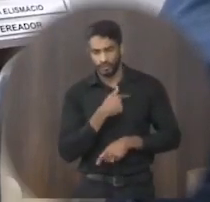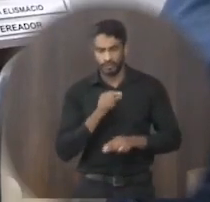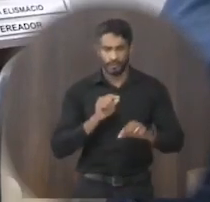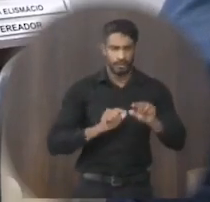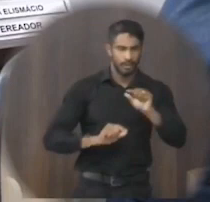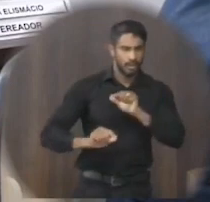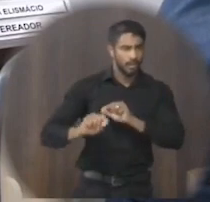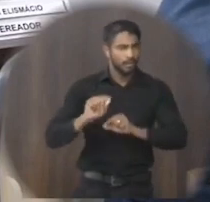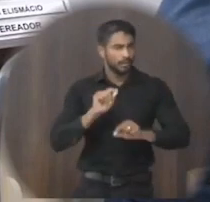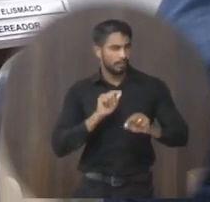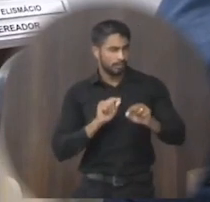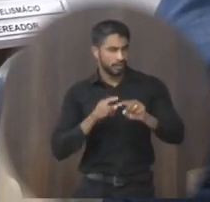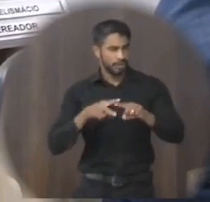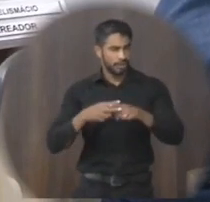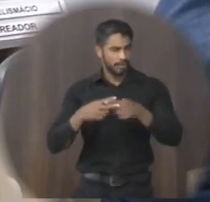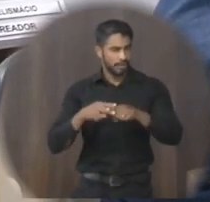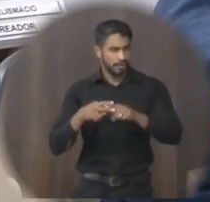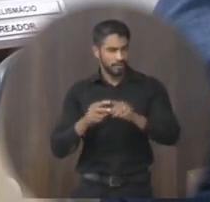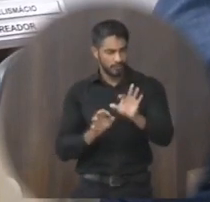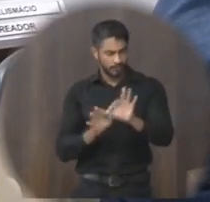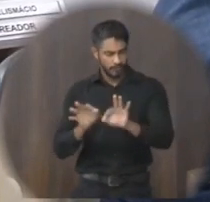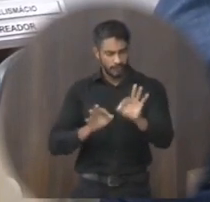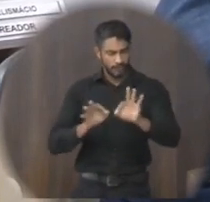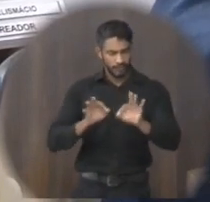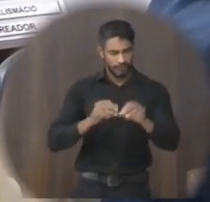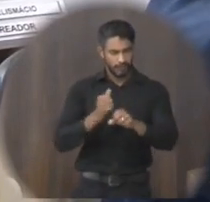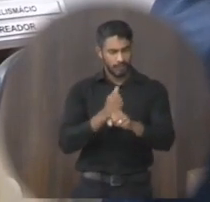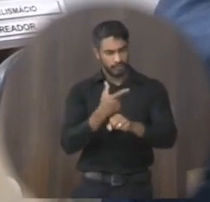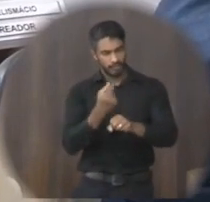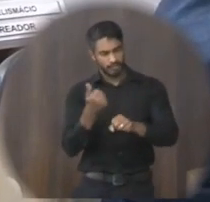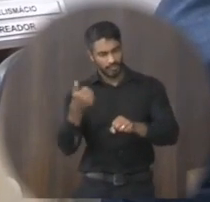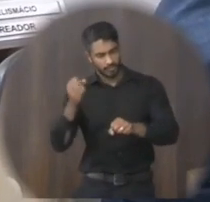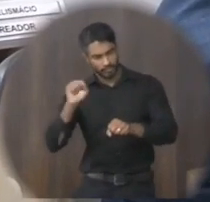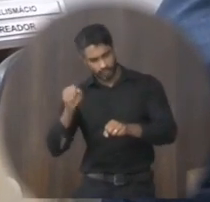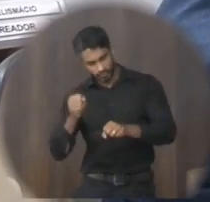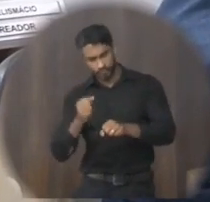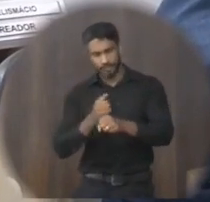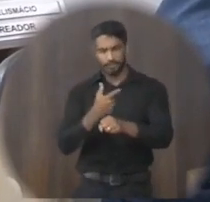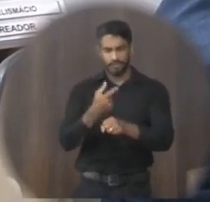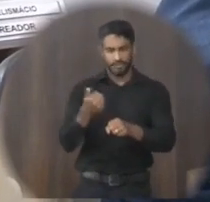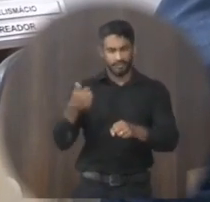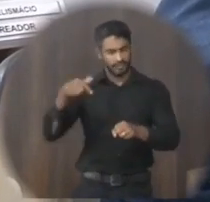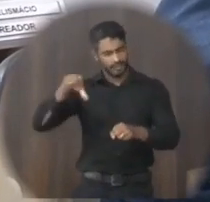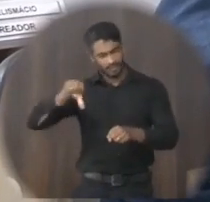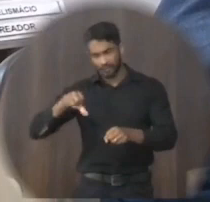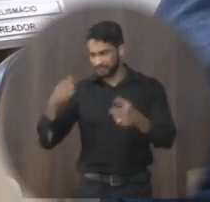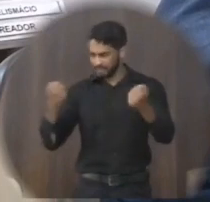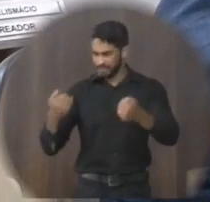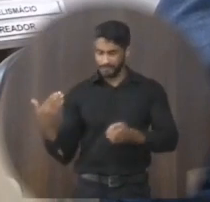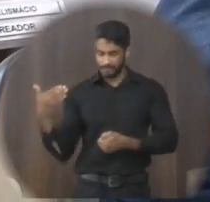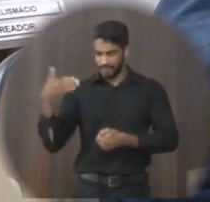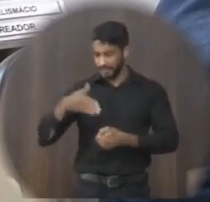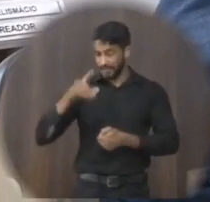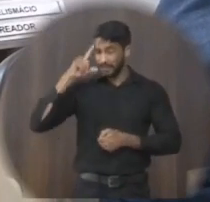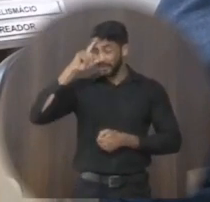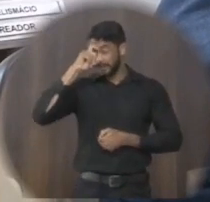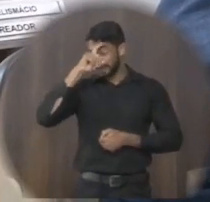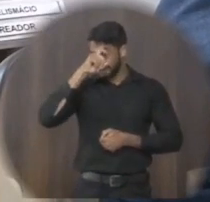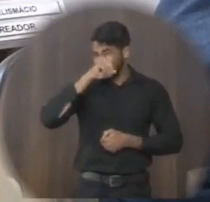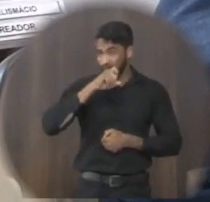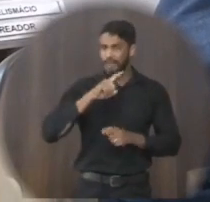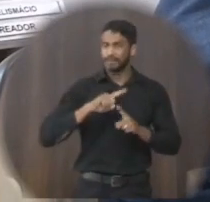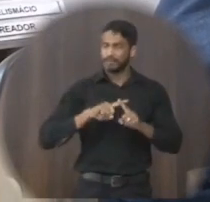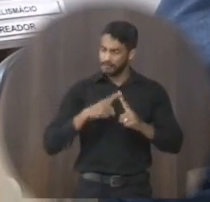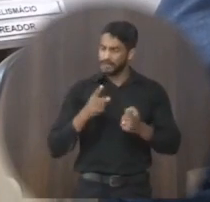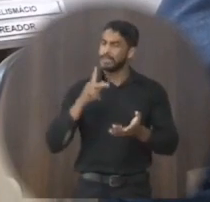teria resolvido lá em 2018, no março de 2019. Os senhores não estariam estar passando aqui por essa dificuldade, mas